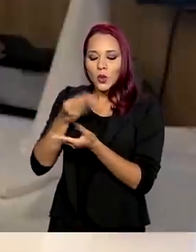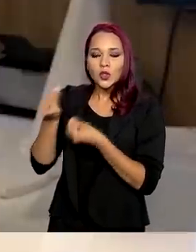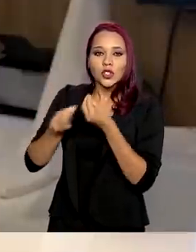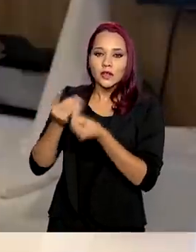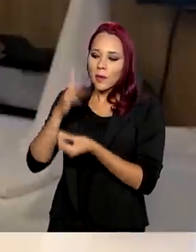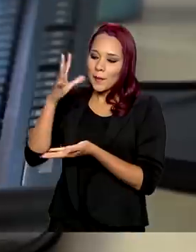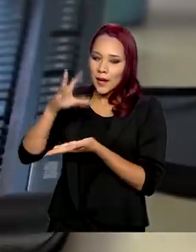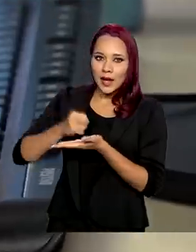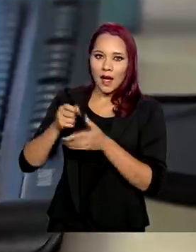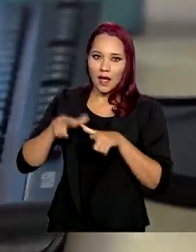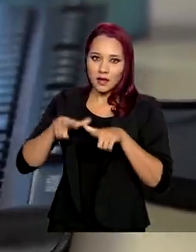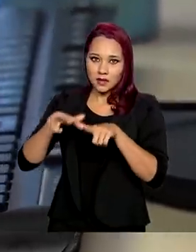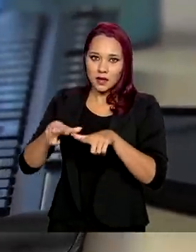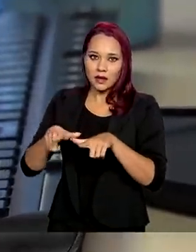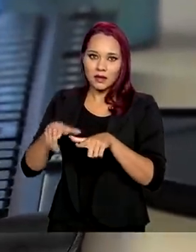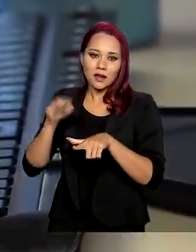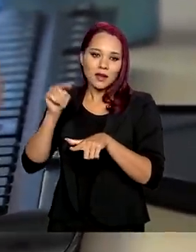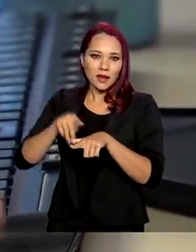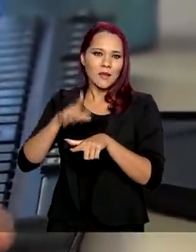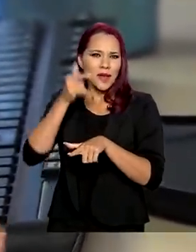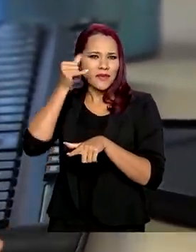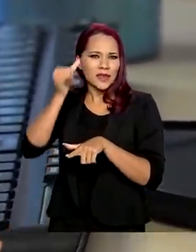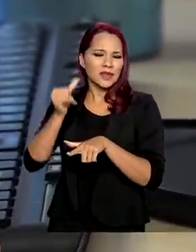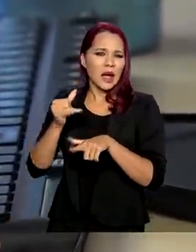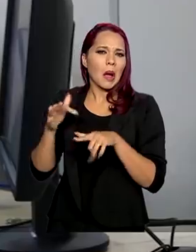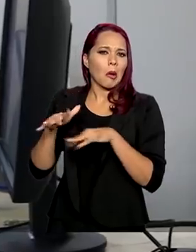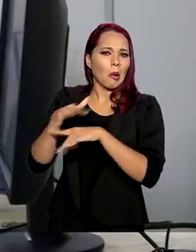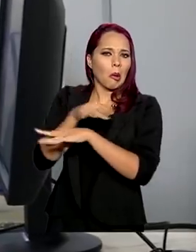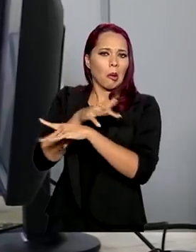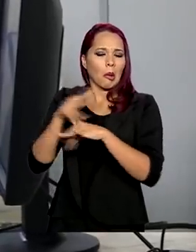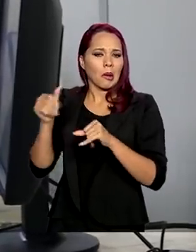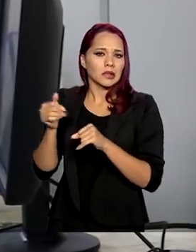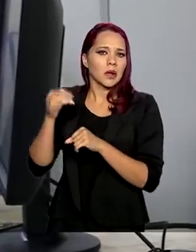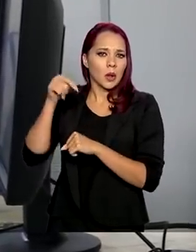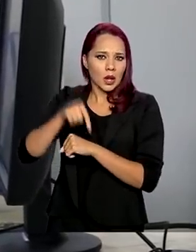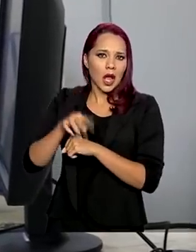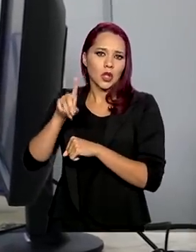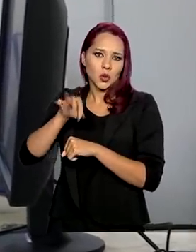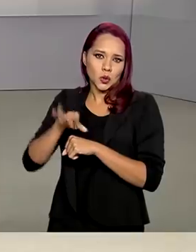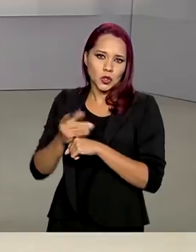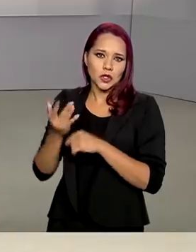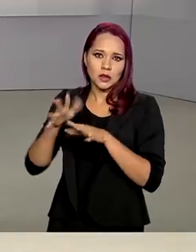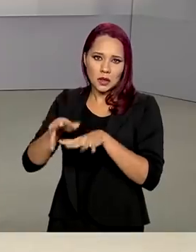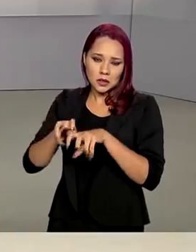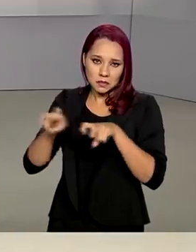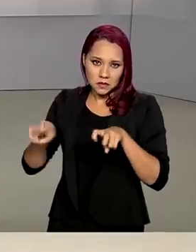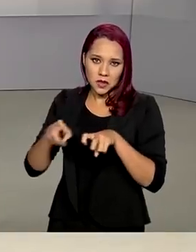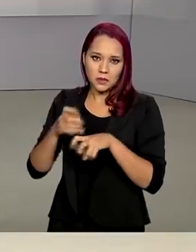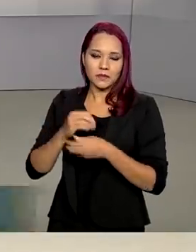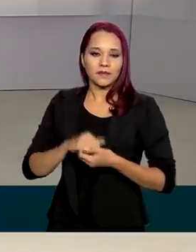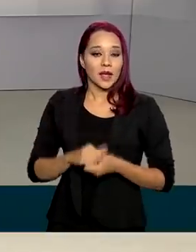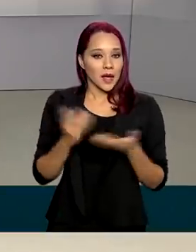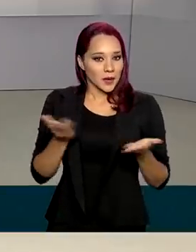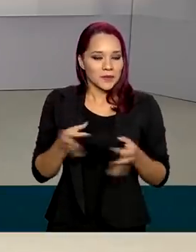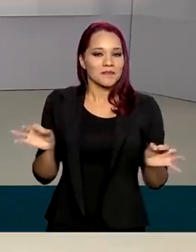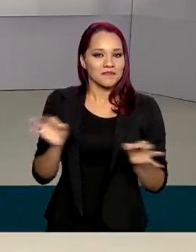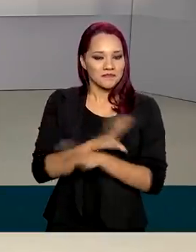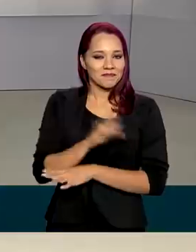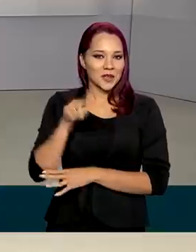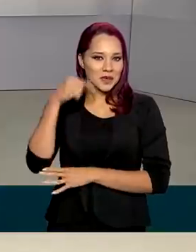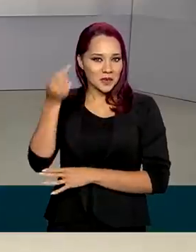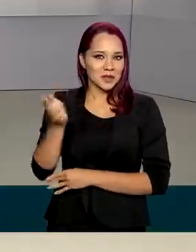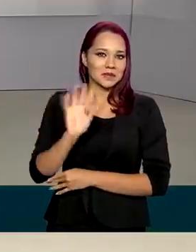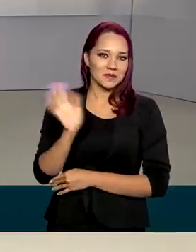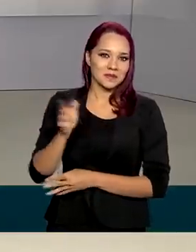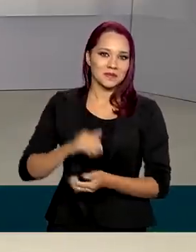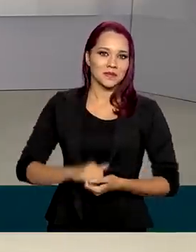para que não tenha tumulto, não tenha aglomeração na recepção da clínica. A gente fica por aqui, até a